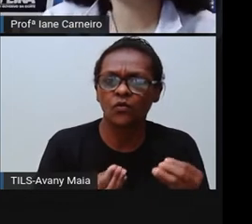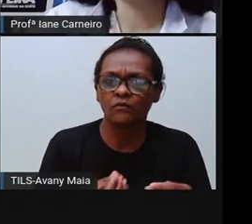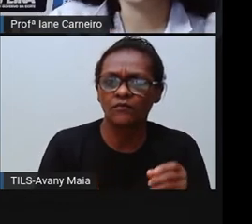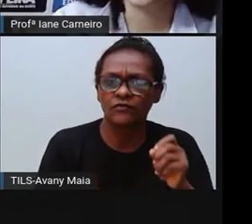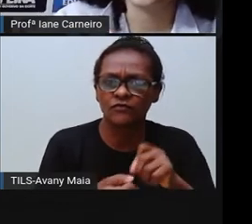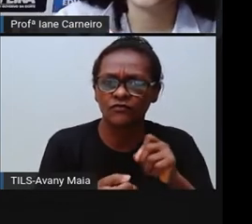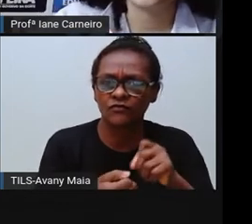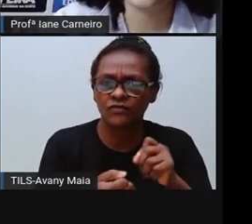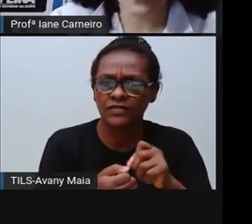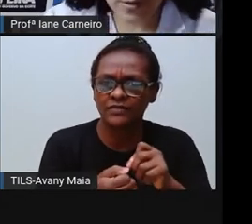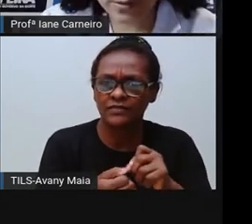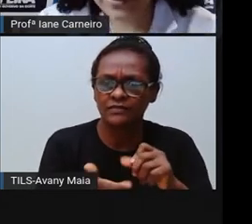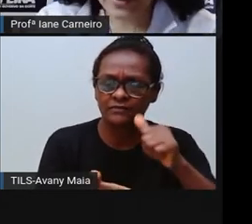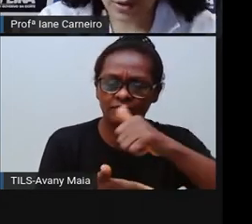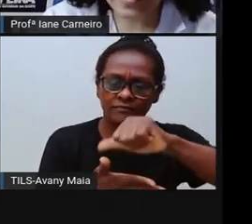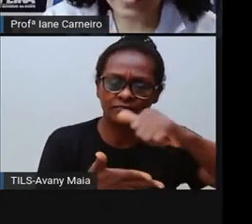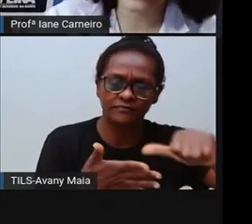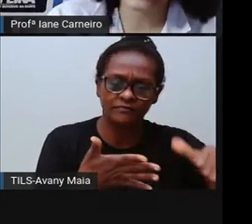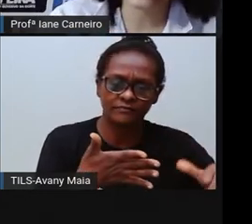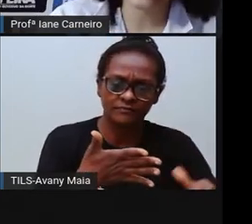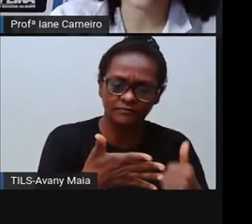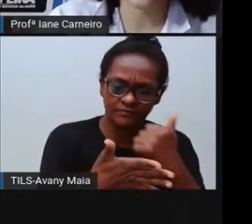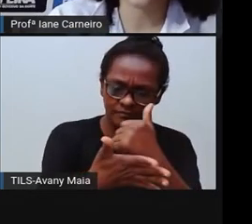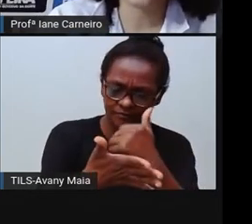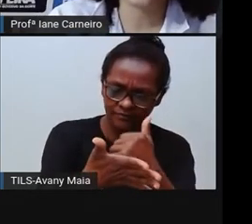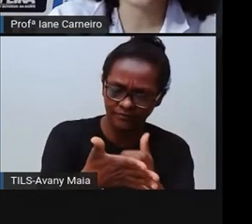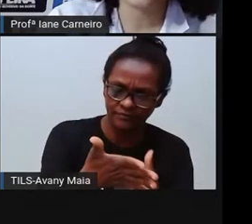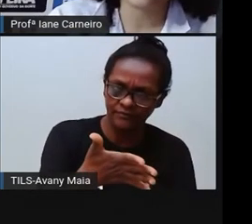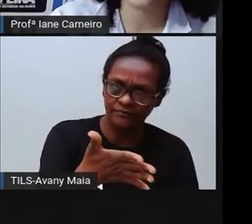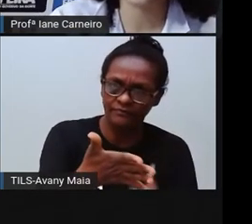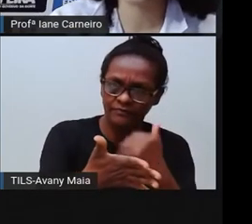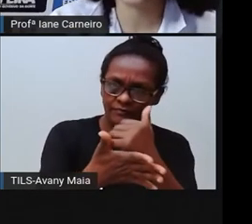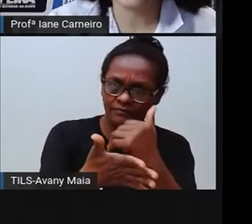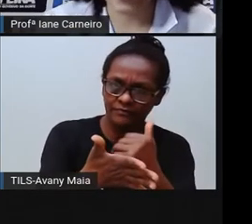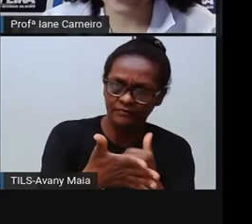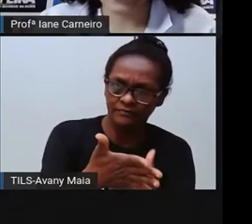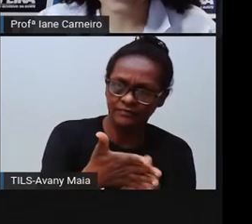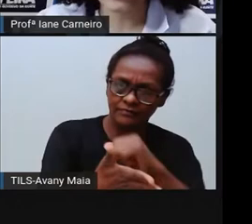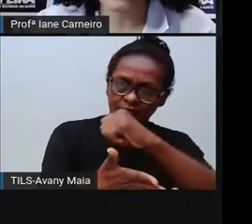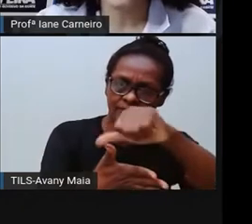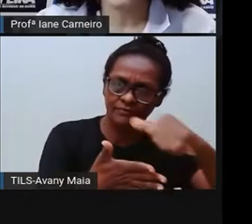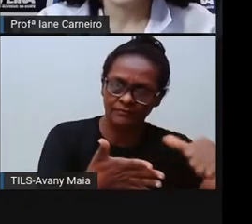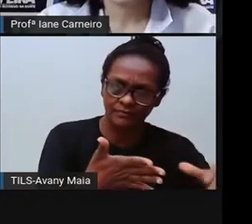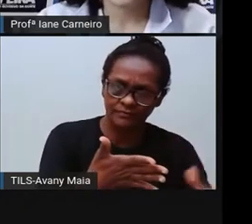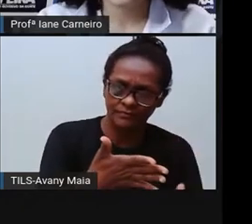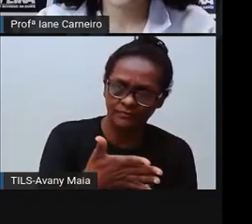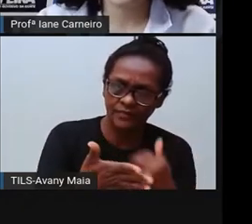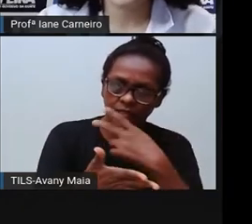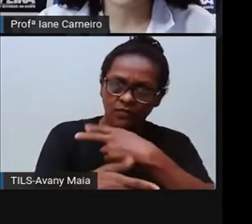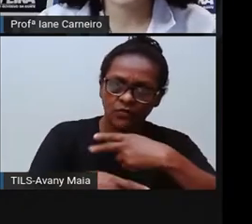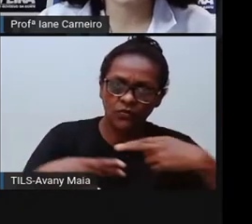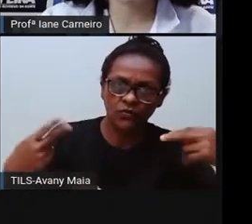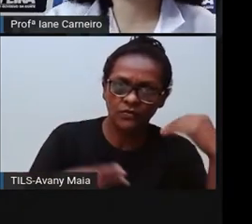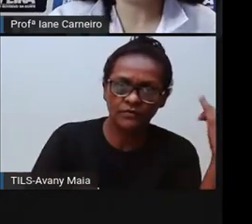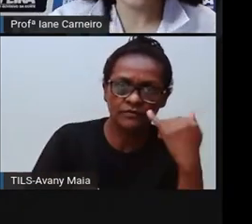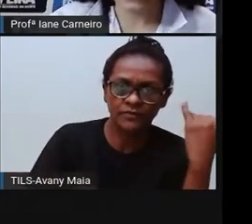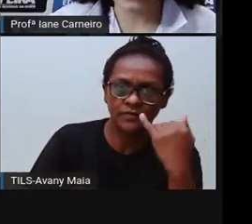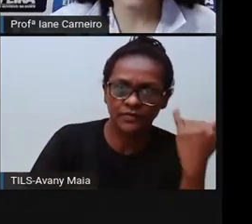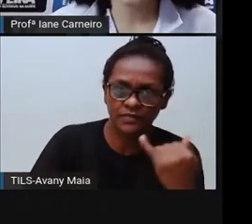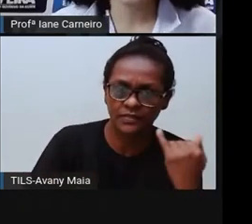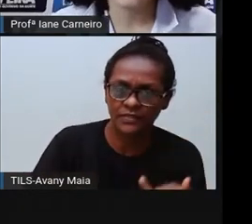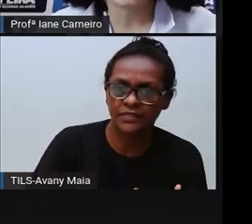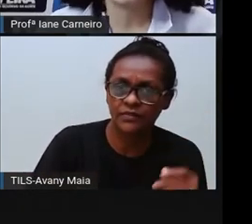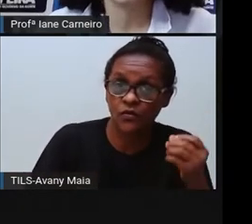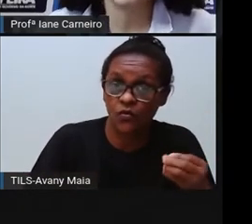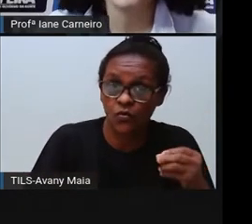Pensando nisso, em todos esses brinquedos que a Pró mostrou aqui pra vocês no slide anterior, né? Eu quero convidar vocês pra gente fazer